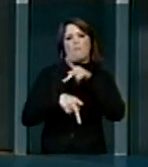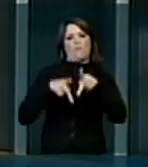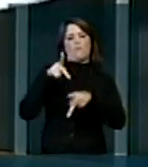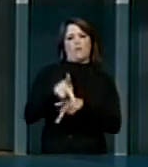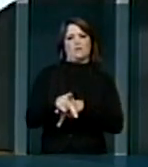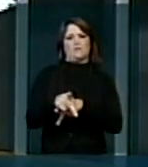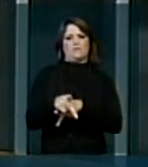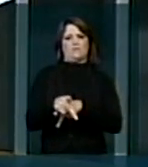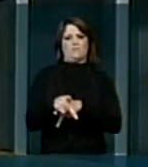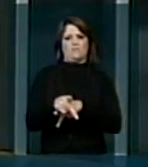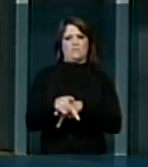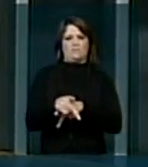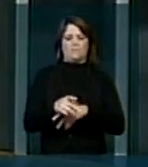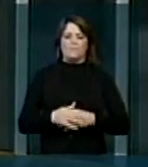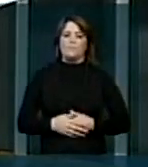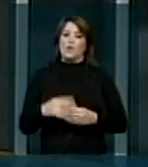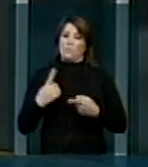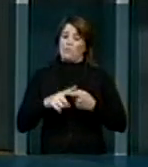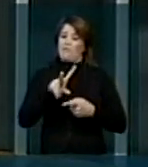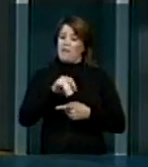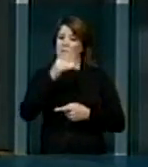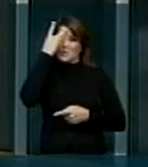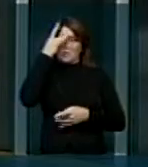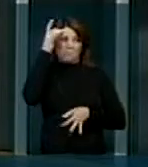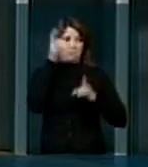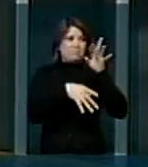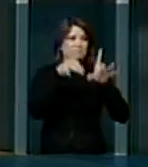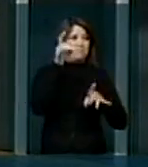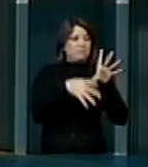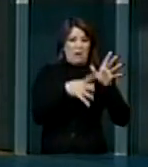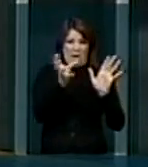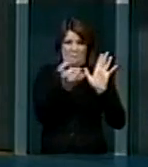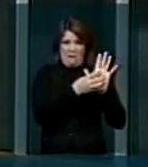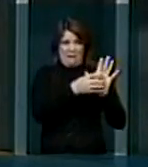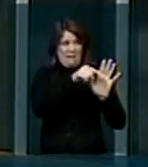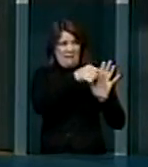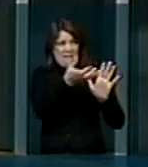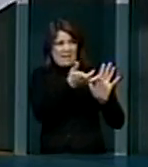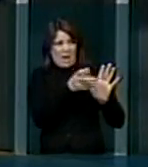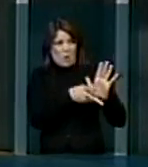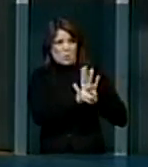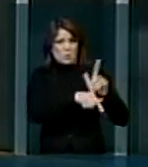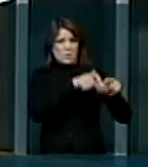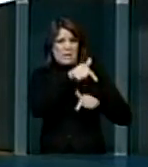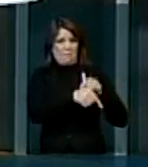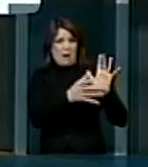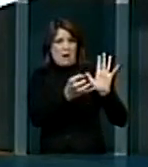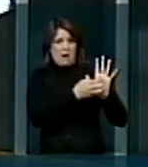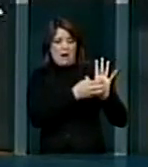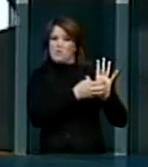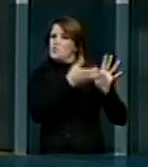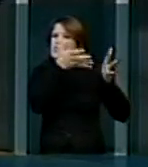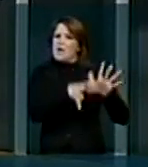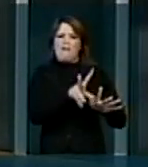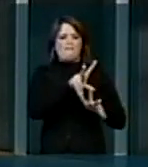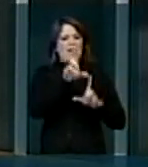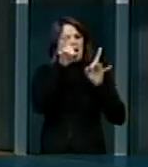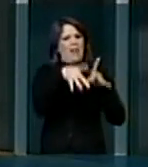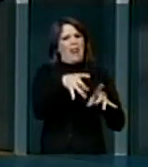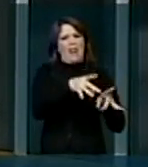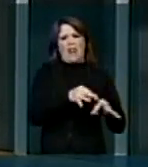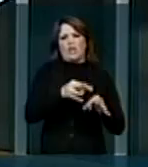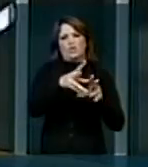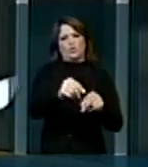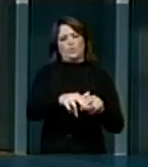a função pública federal, porque eles vão demandar, eles não vão continuar trabalhando com essa medida